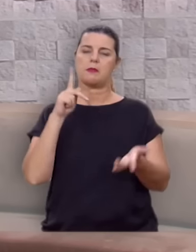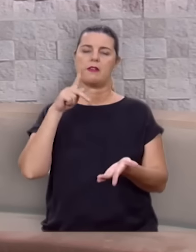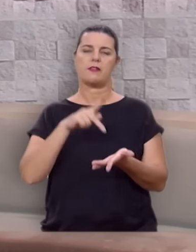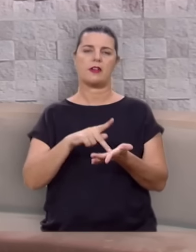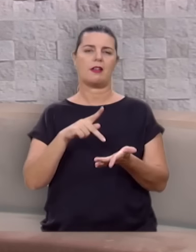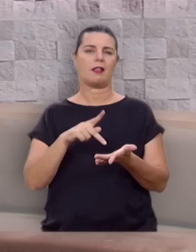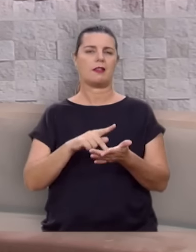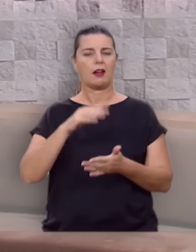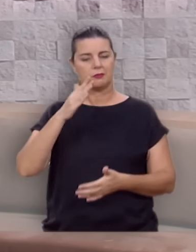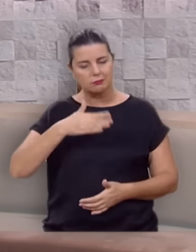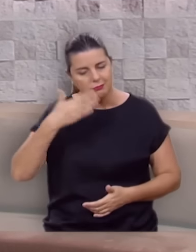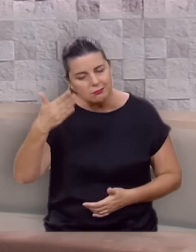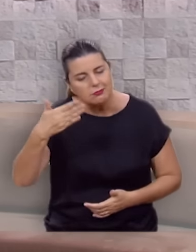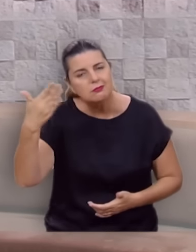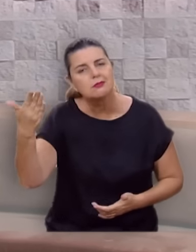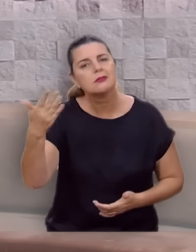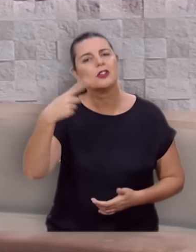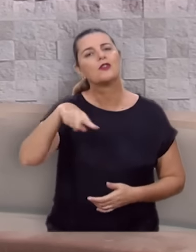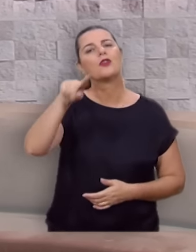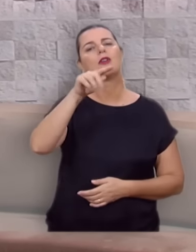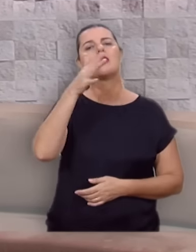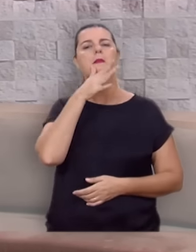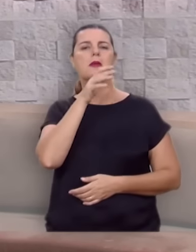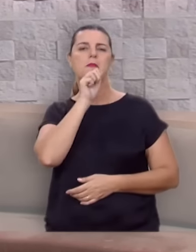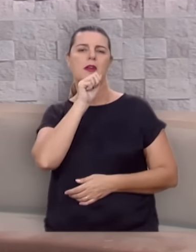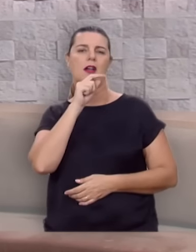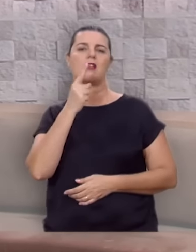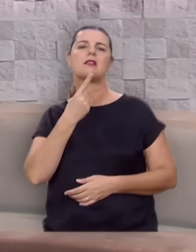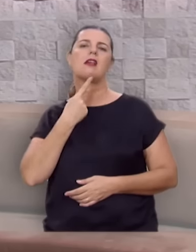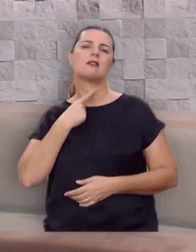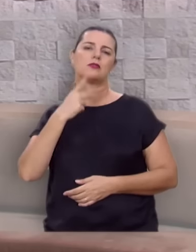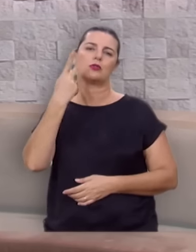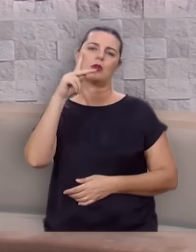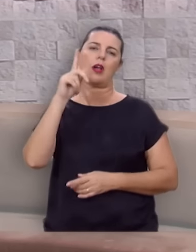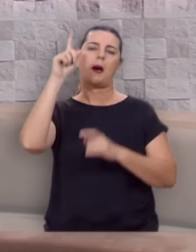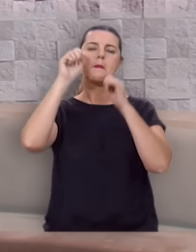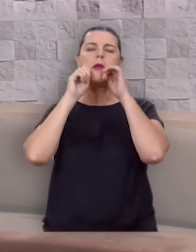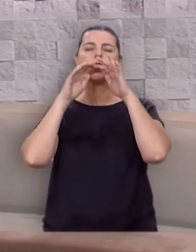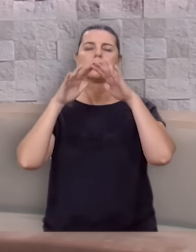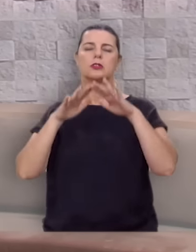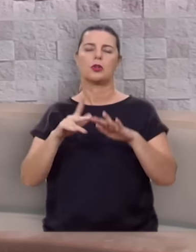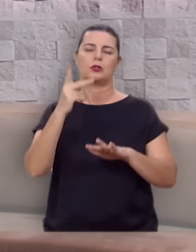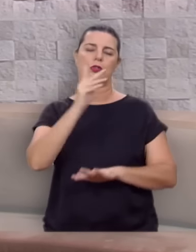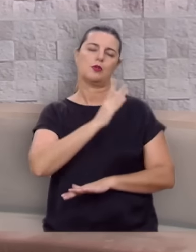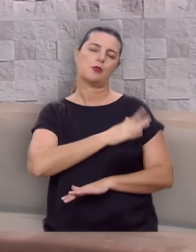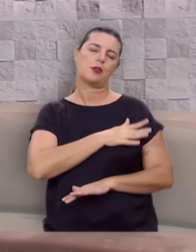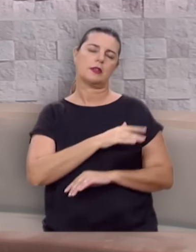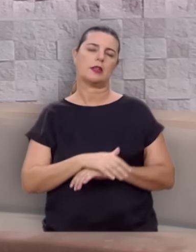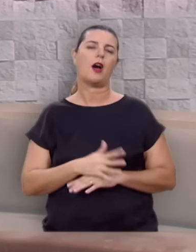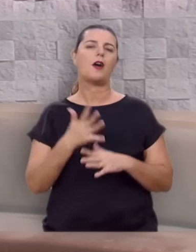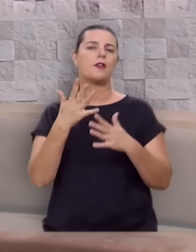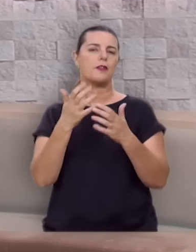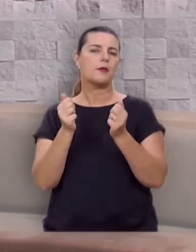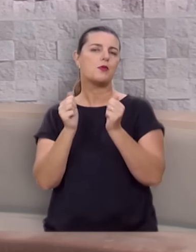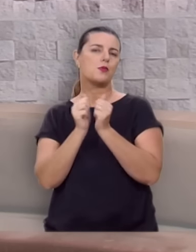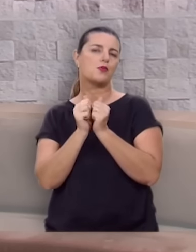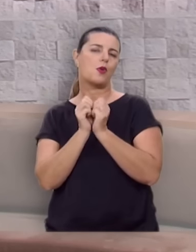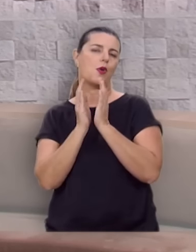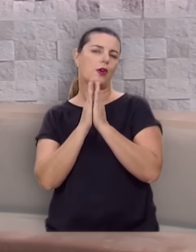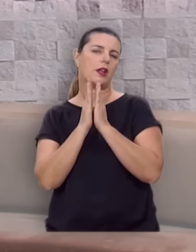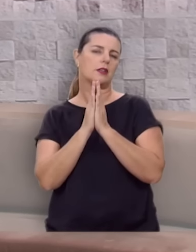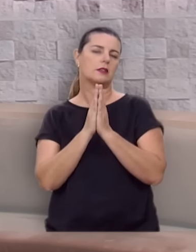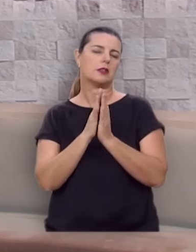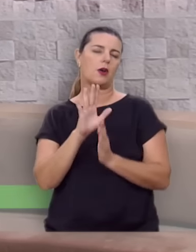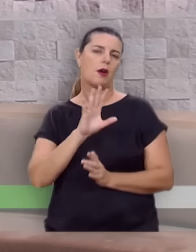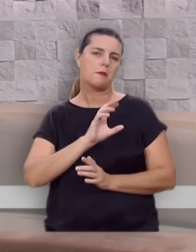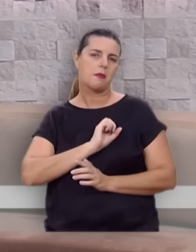Verdade e Vida quer homenagear você, mãe, desejando que Deus abençoe o seu coração. Nós vamos